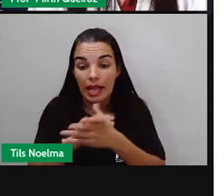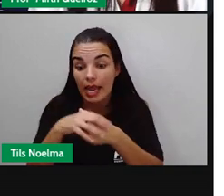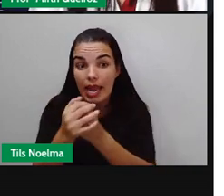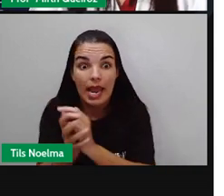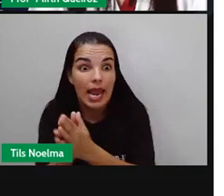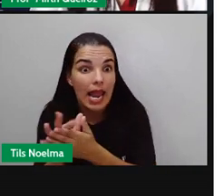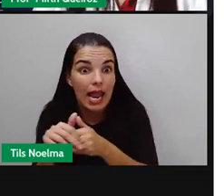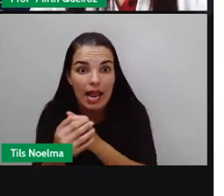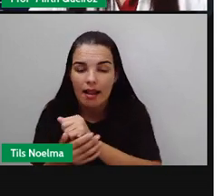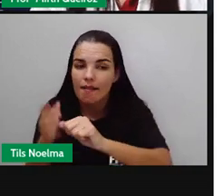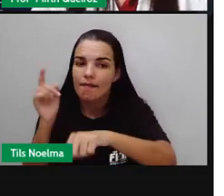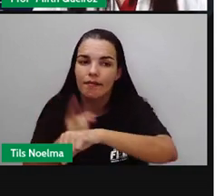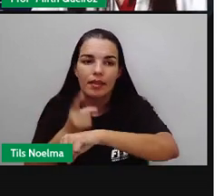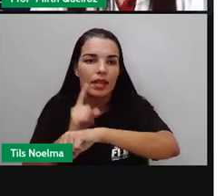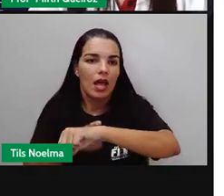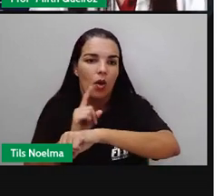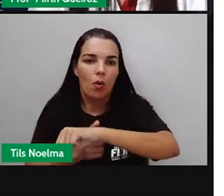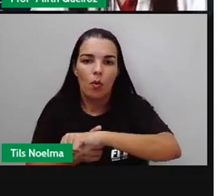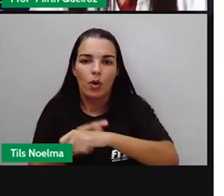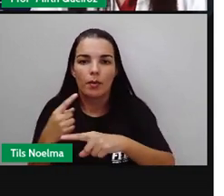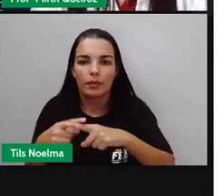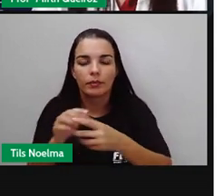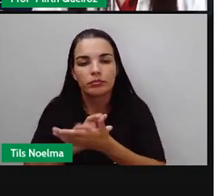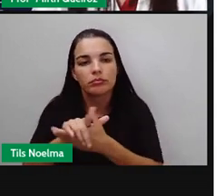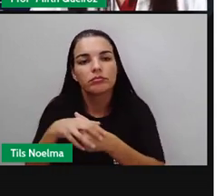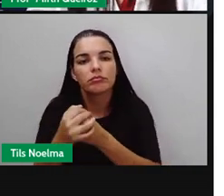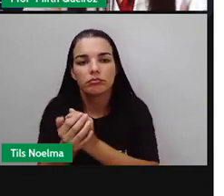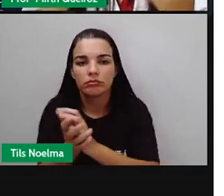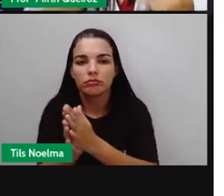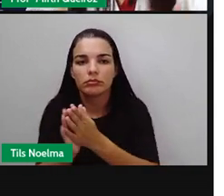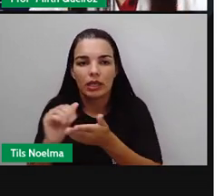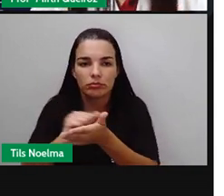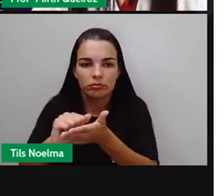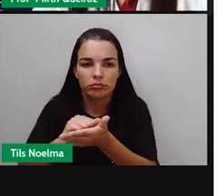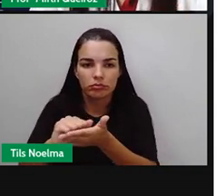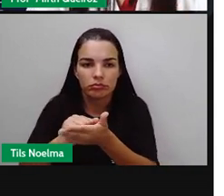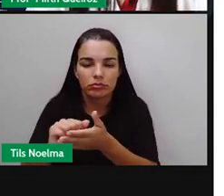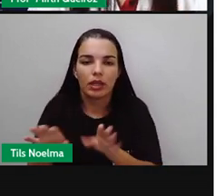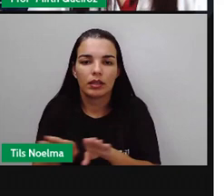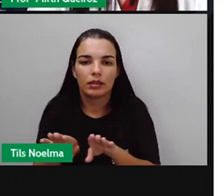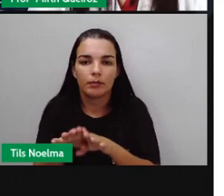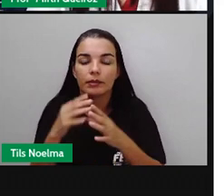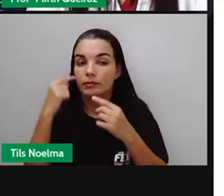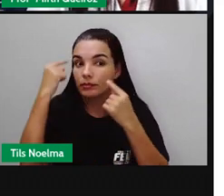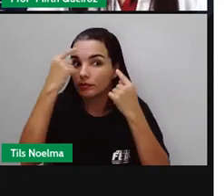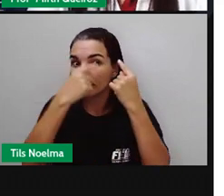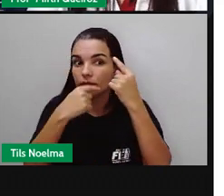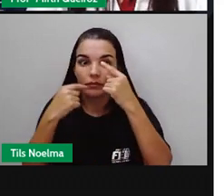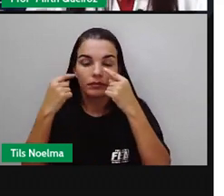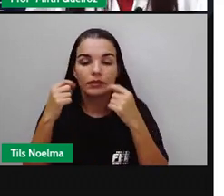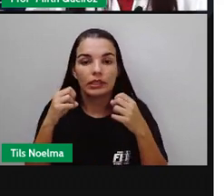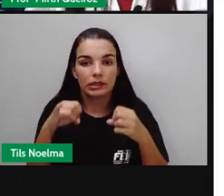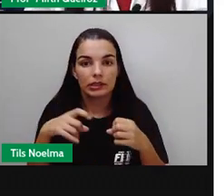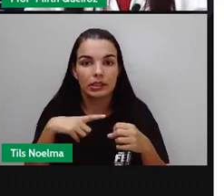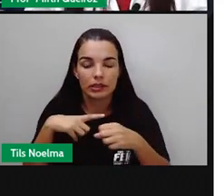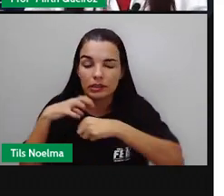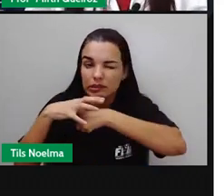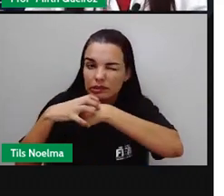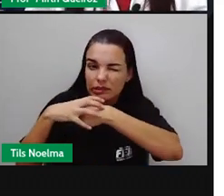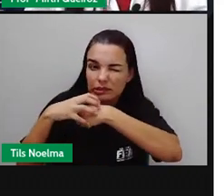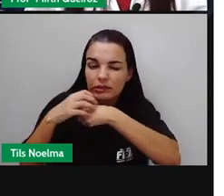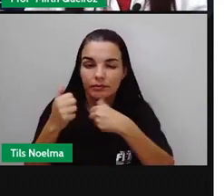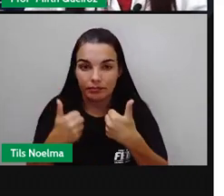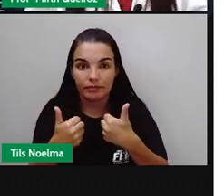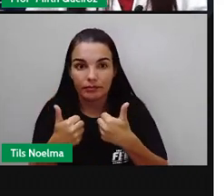ali na água corrente, com sabão, lavar direitinho na mão. E lavar também essas regiões, caso tenha algum